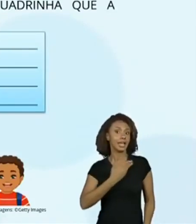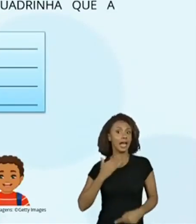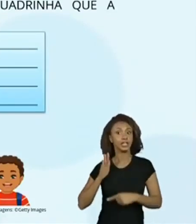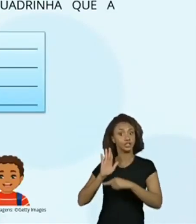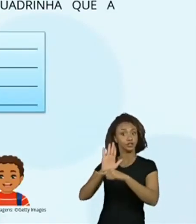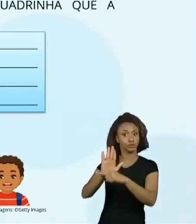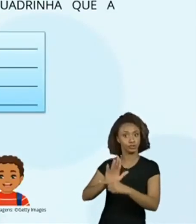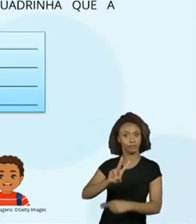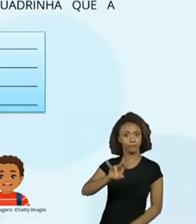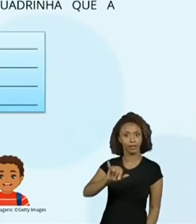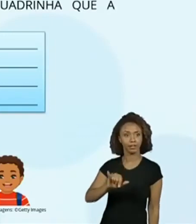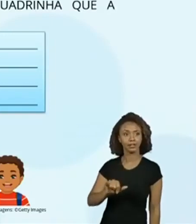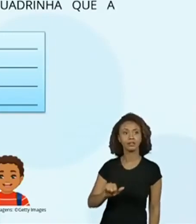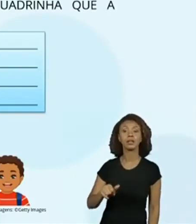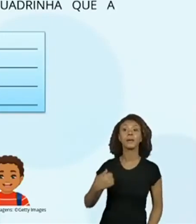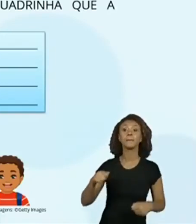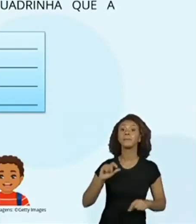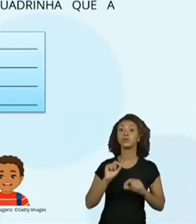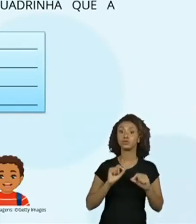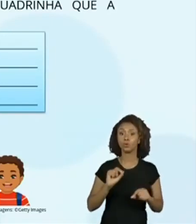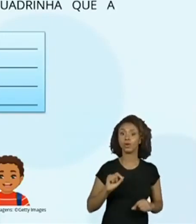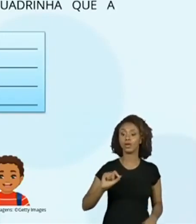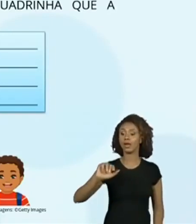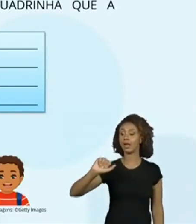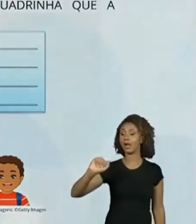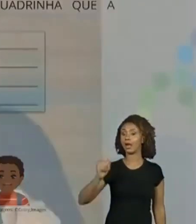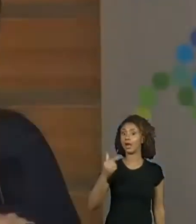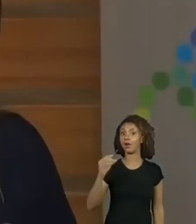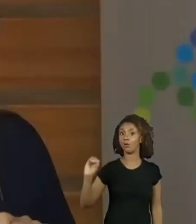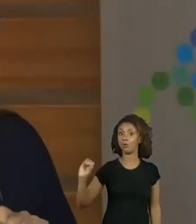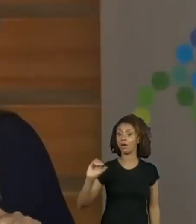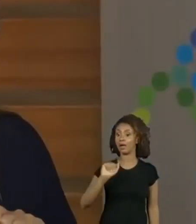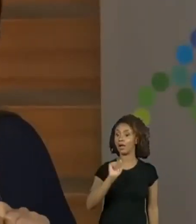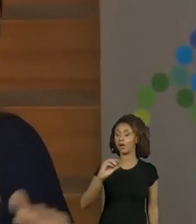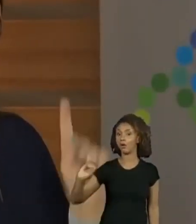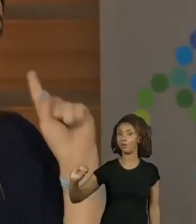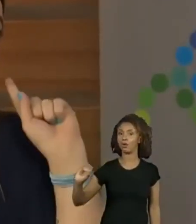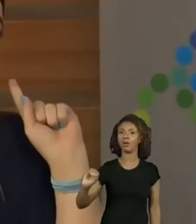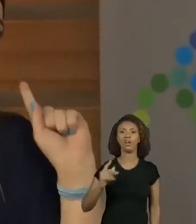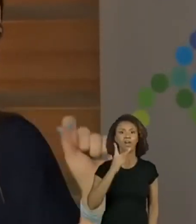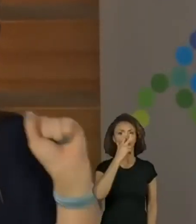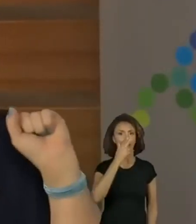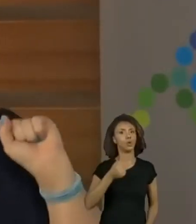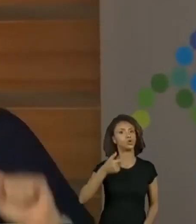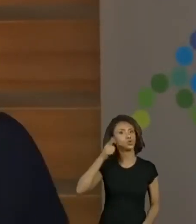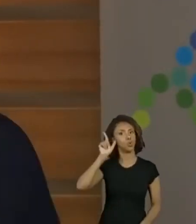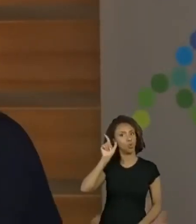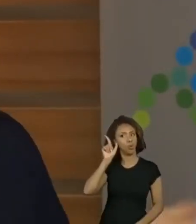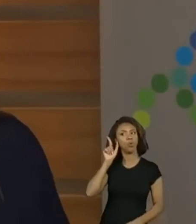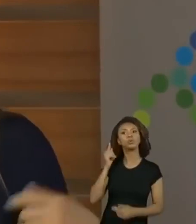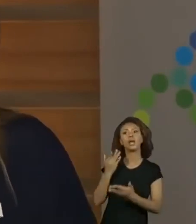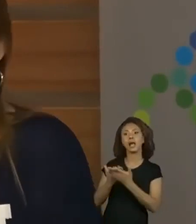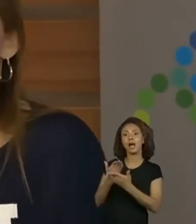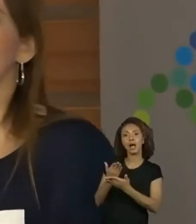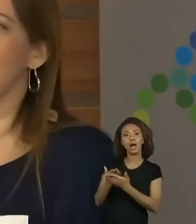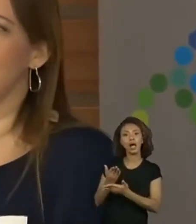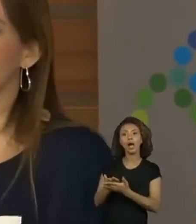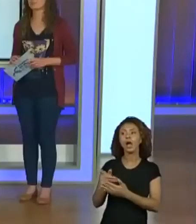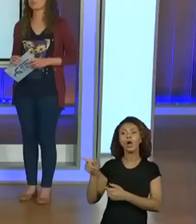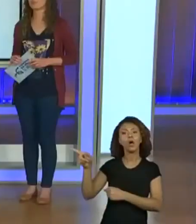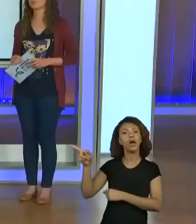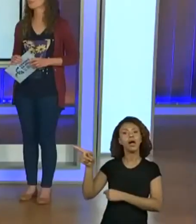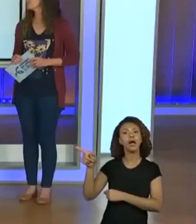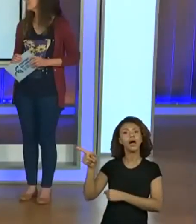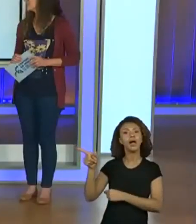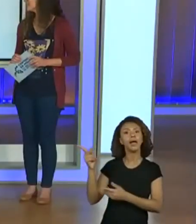precisa escrever mão. Inclusive, acho que ela não ficou atenta com aula de ontem. Porque a gente já escreveu mão. Olha como é que ela mostrou